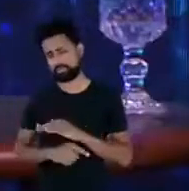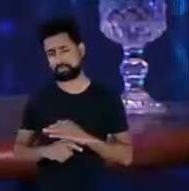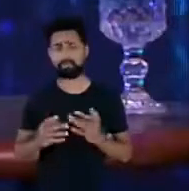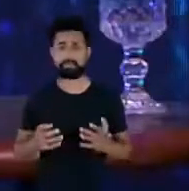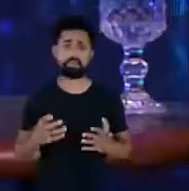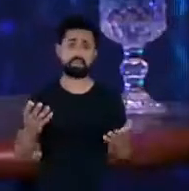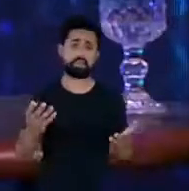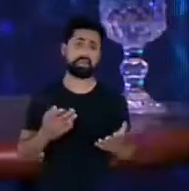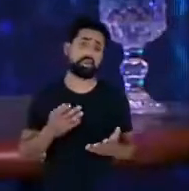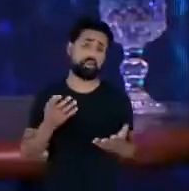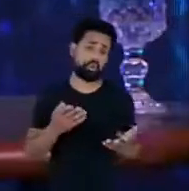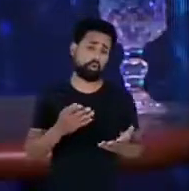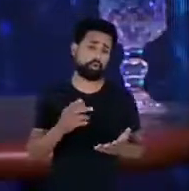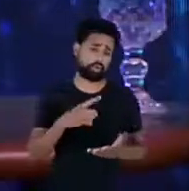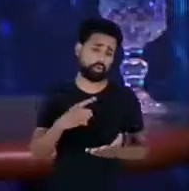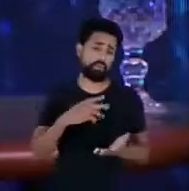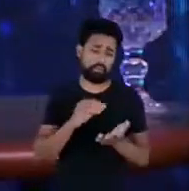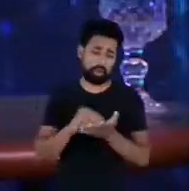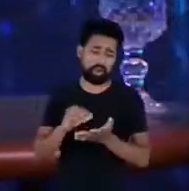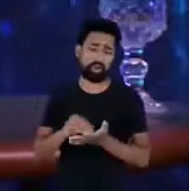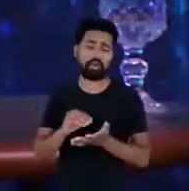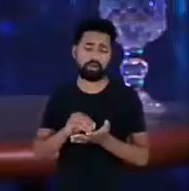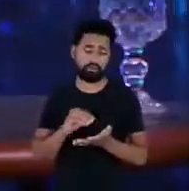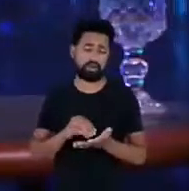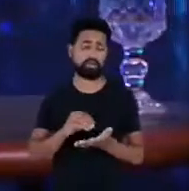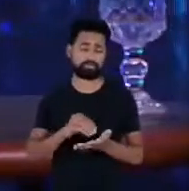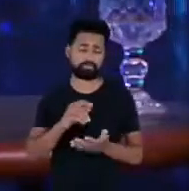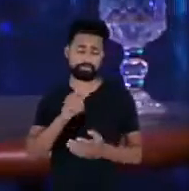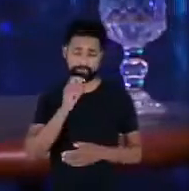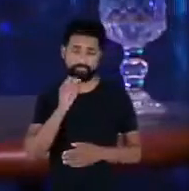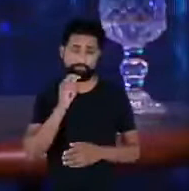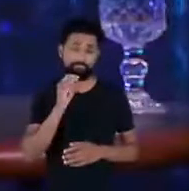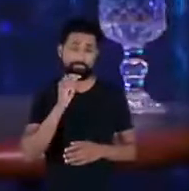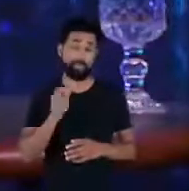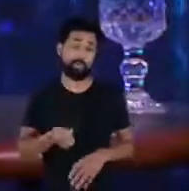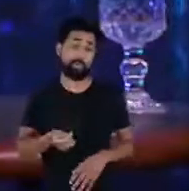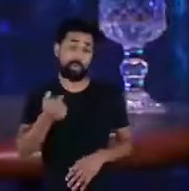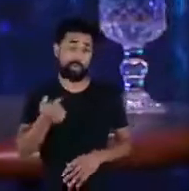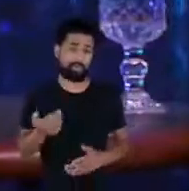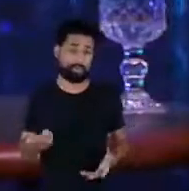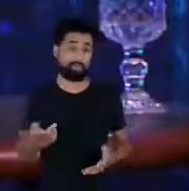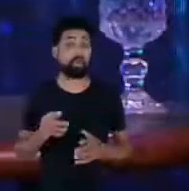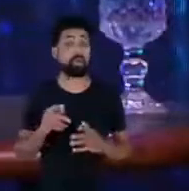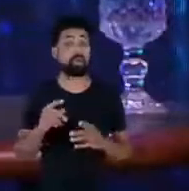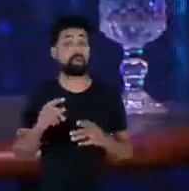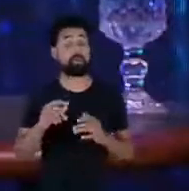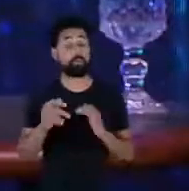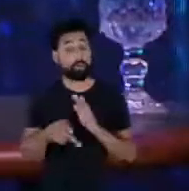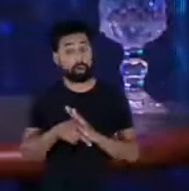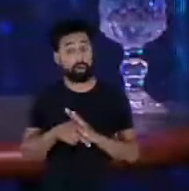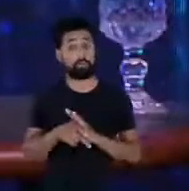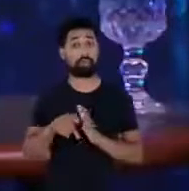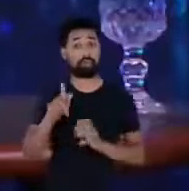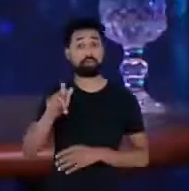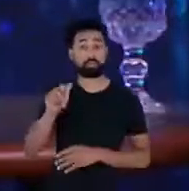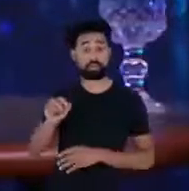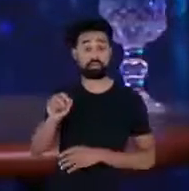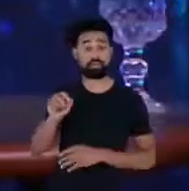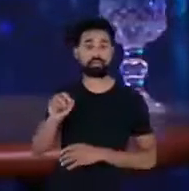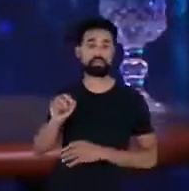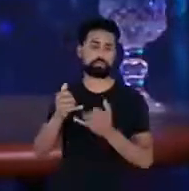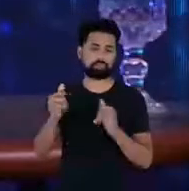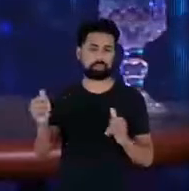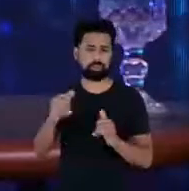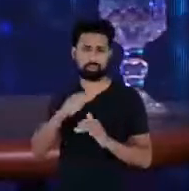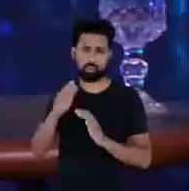desconhecimento isso é um fato isso é um fato então hoje assim o FG Energia só para para todos acho que ficarem na